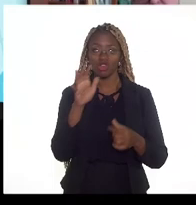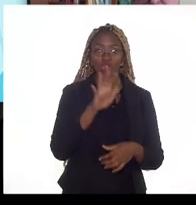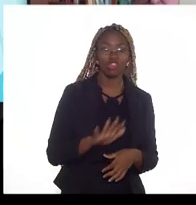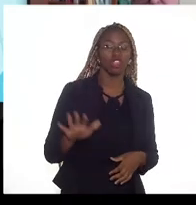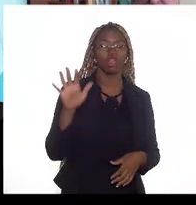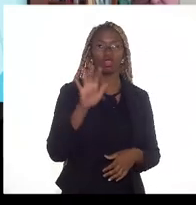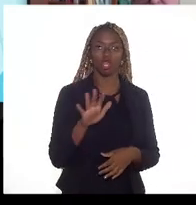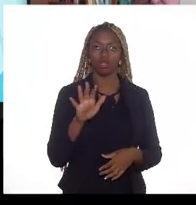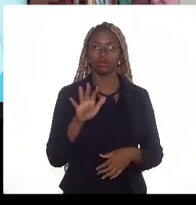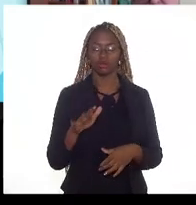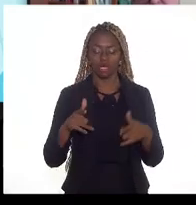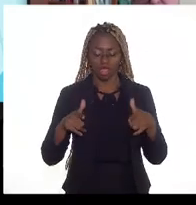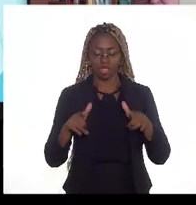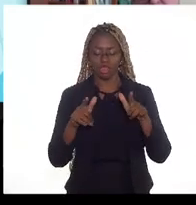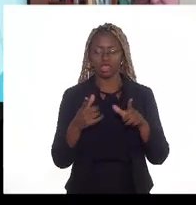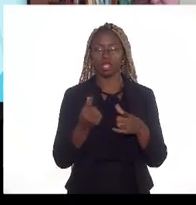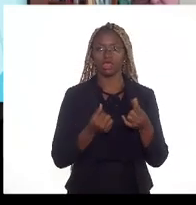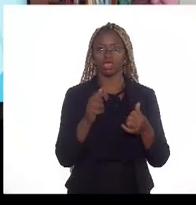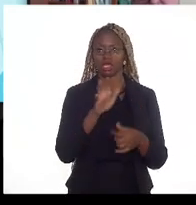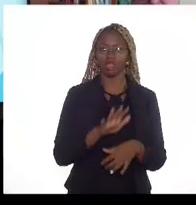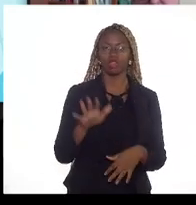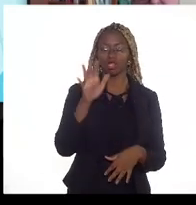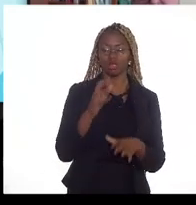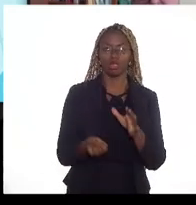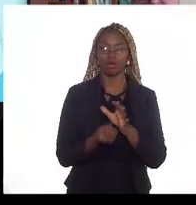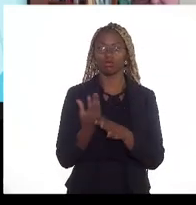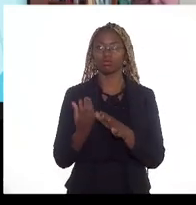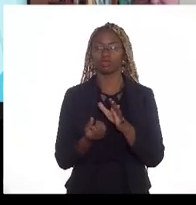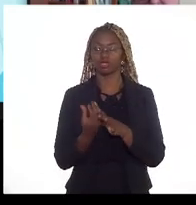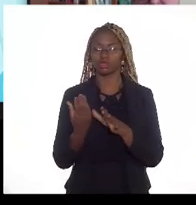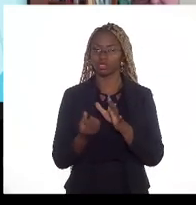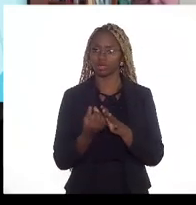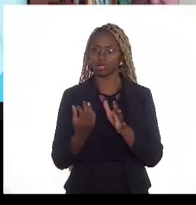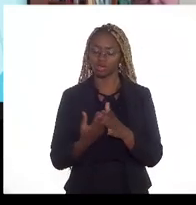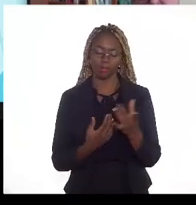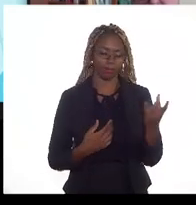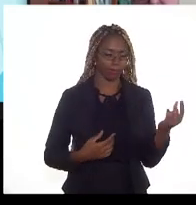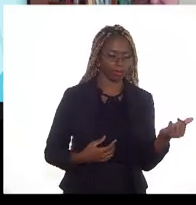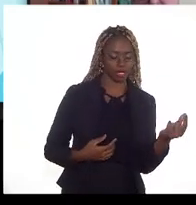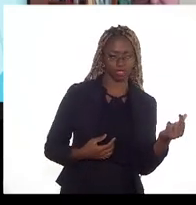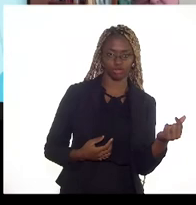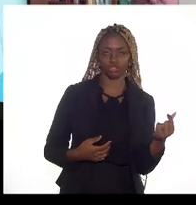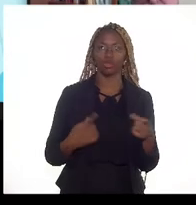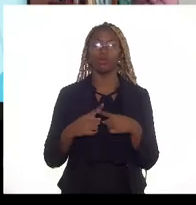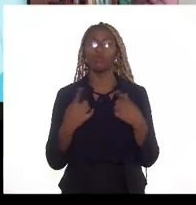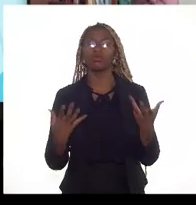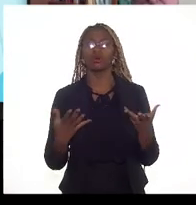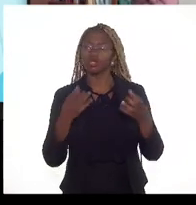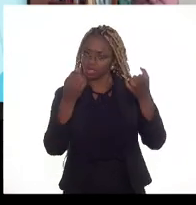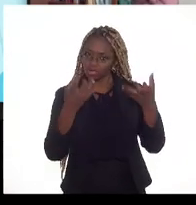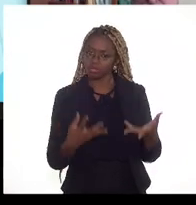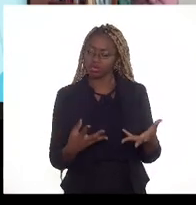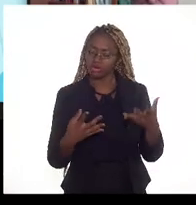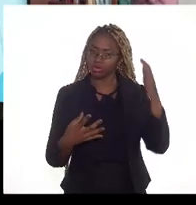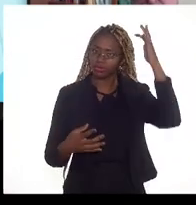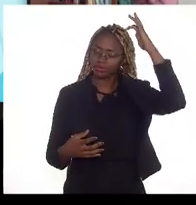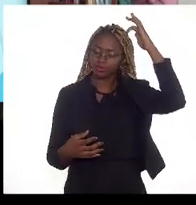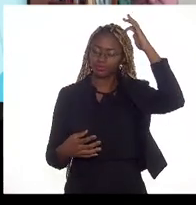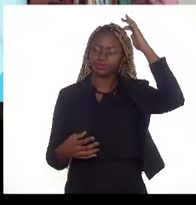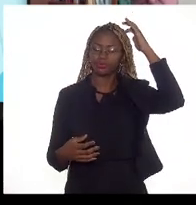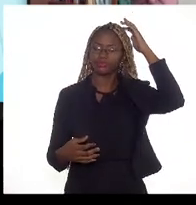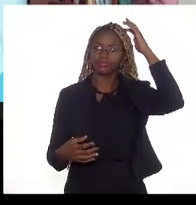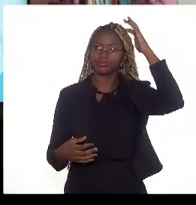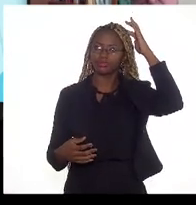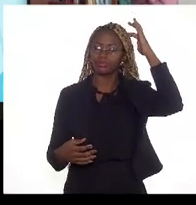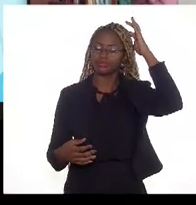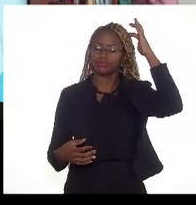receita bruta é produção líquida vezes preço por que eu estou falando produção líquida porque dessa